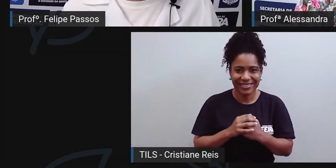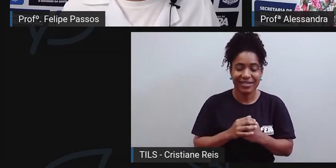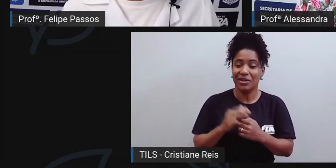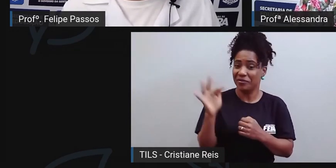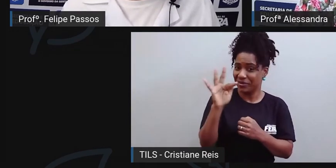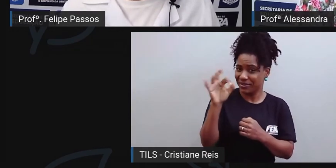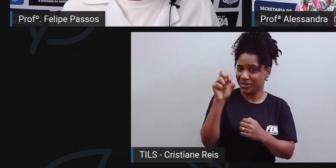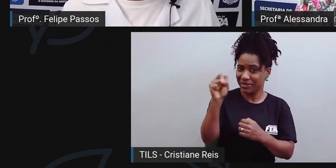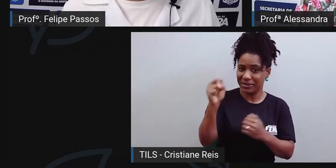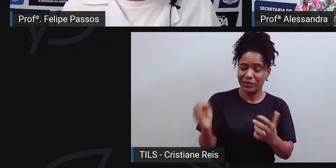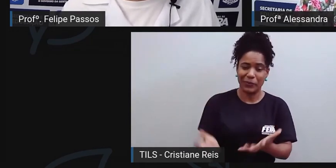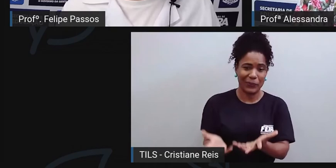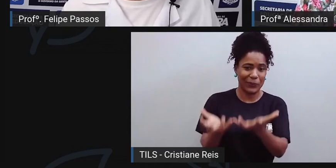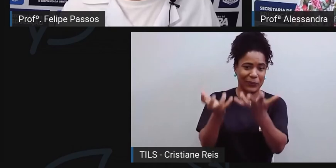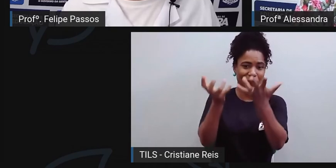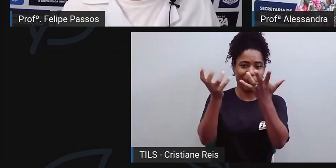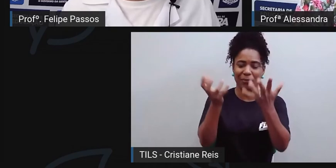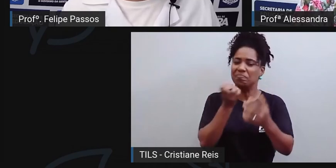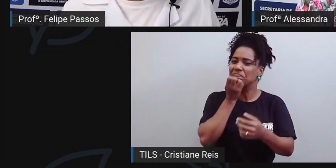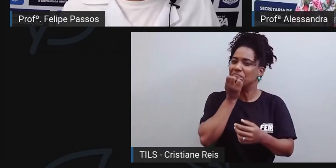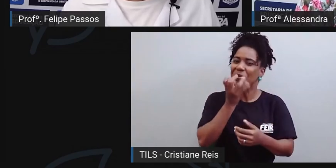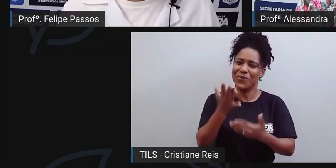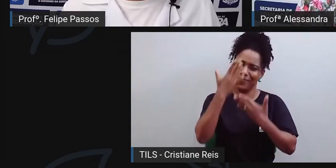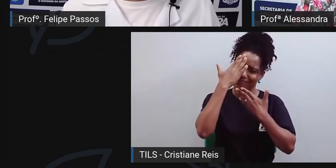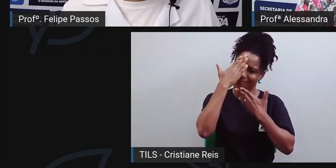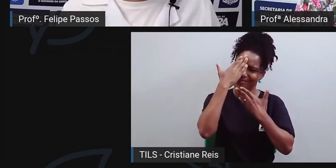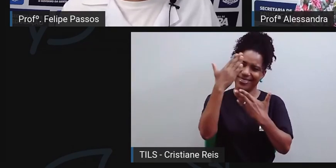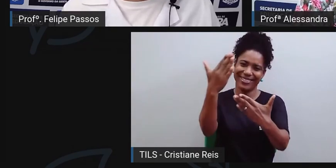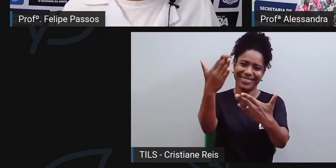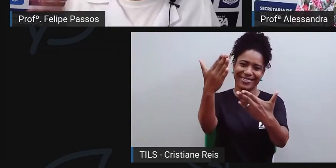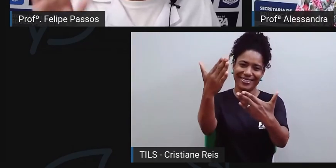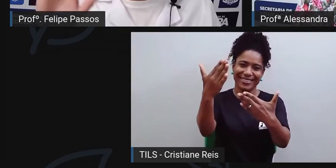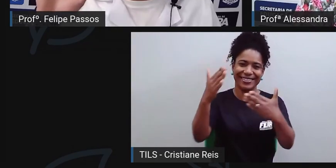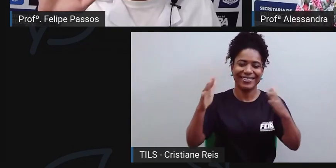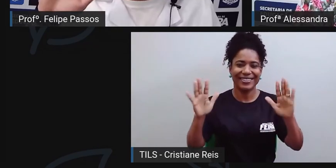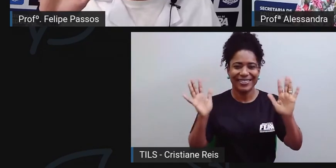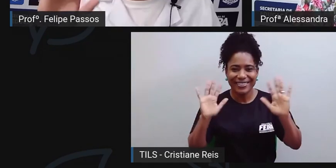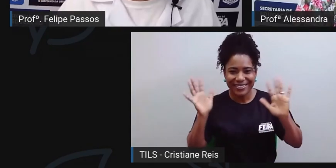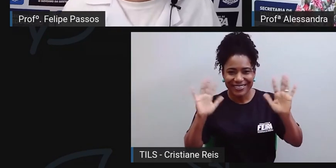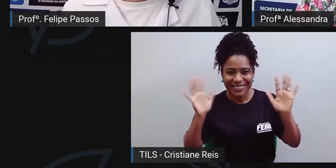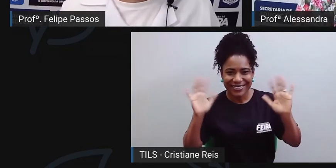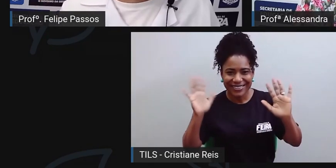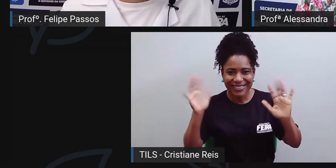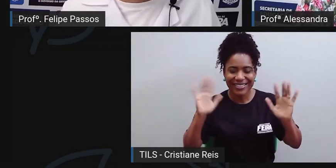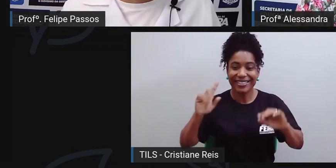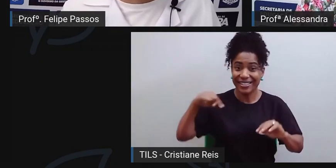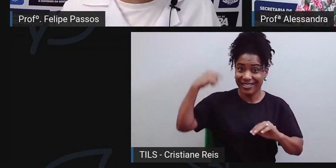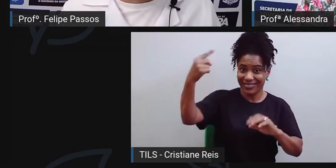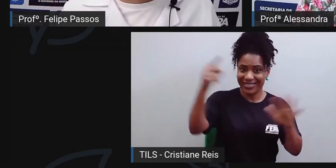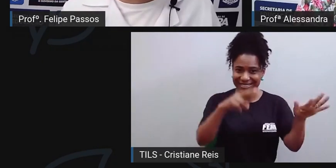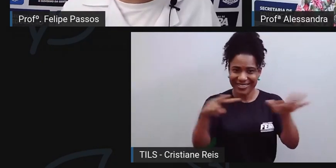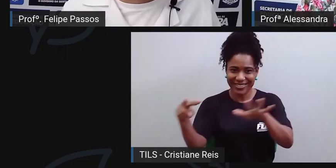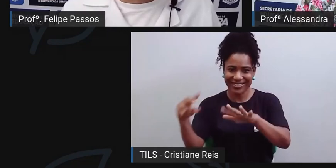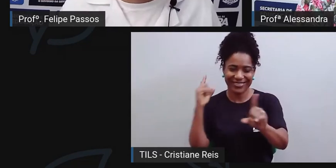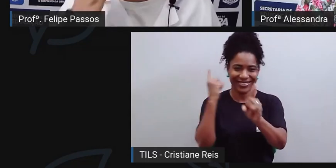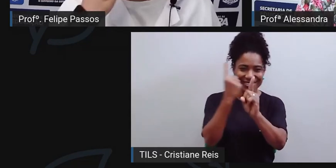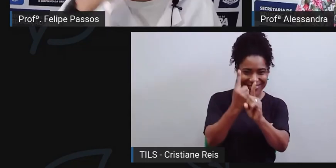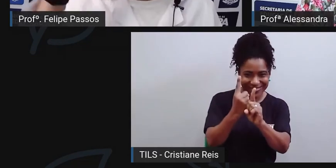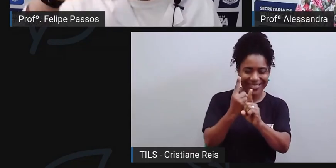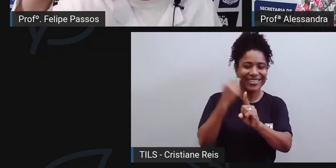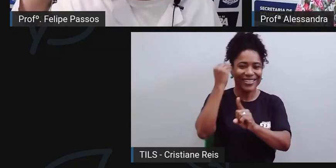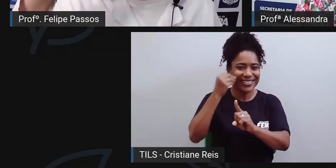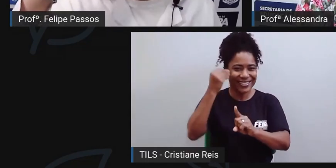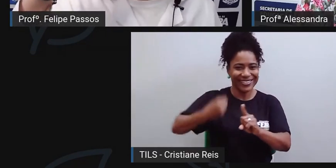oferecer a todos que aqui estão. Muito obrigada. Valeu. Pessoal, a gente se vê semana que vem, mais um momento de saberes e viveres.